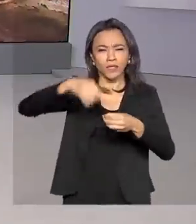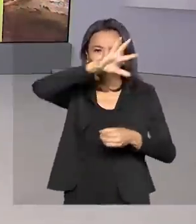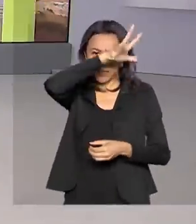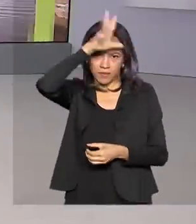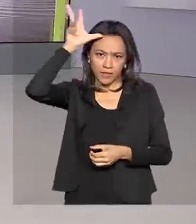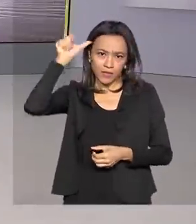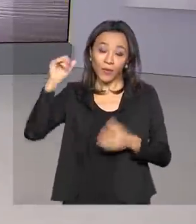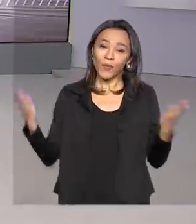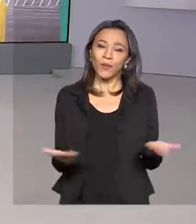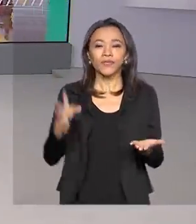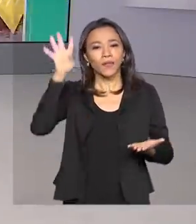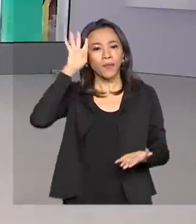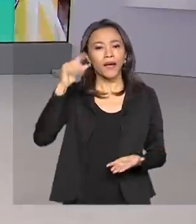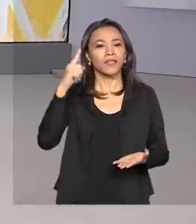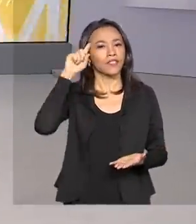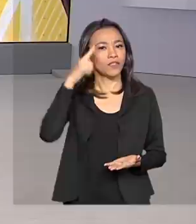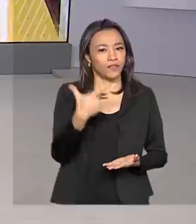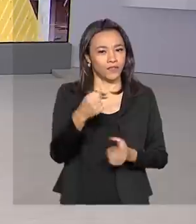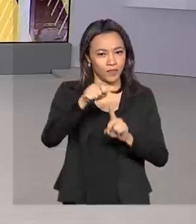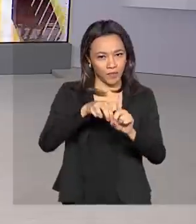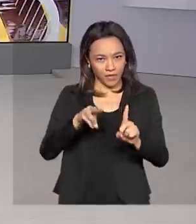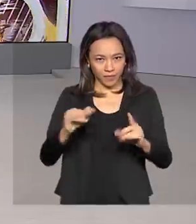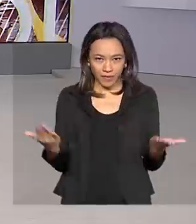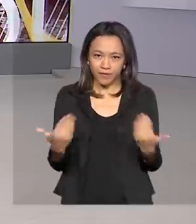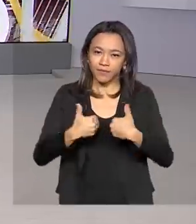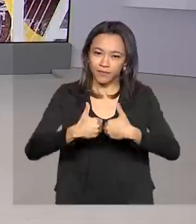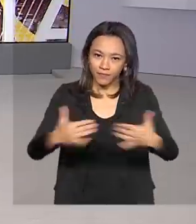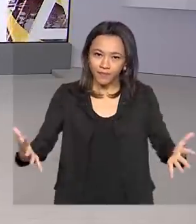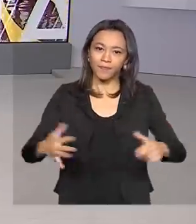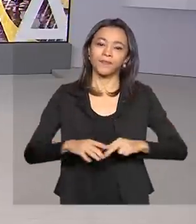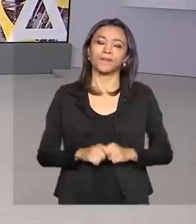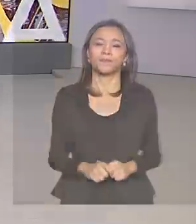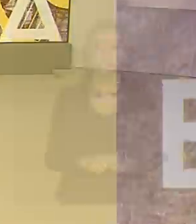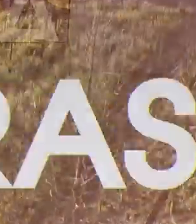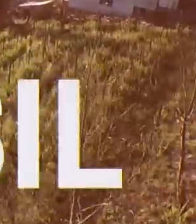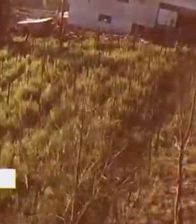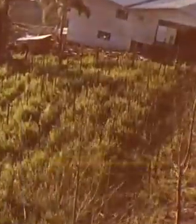quarta-feira, 20 de maio. O Brasil em Dia começa agora.